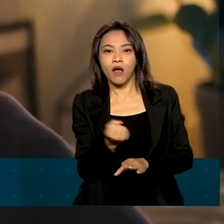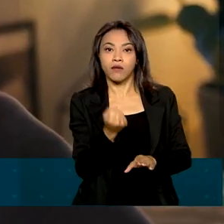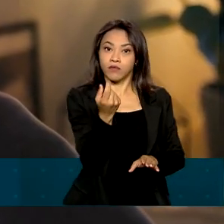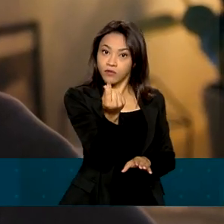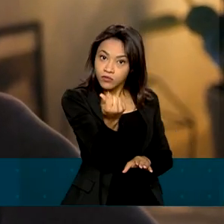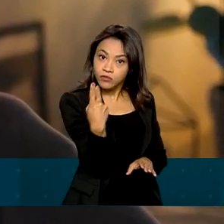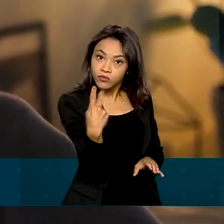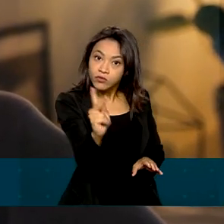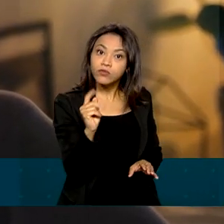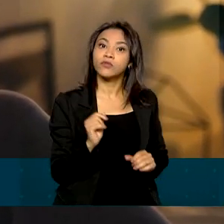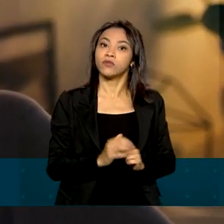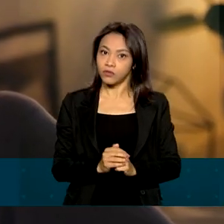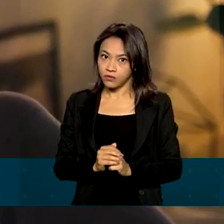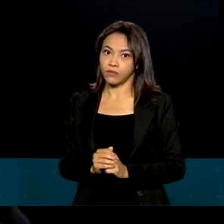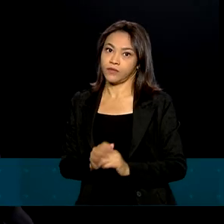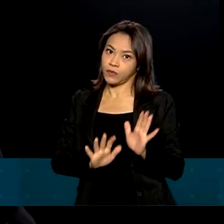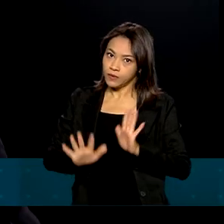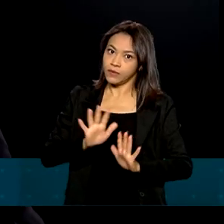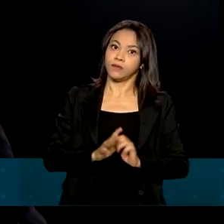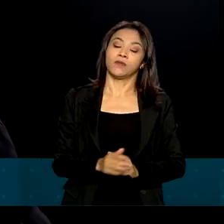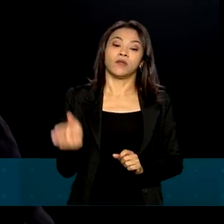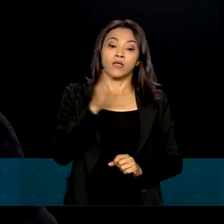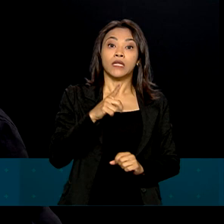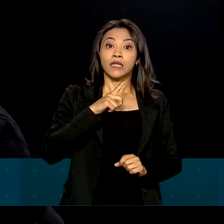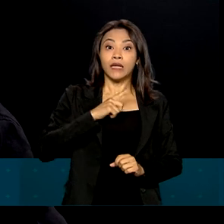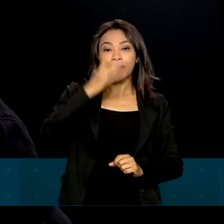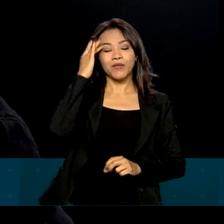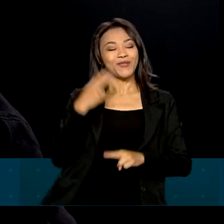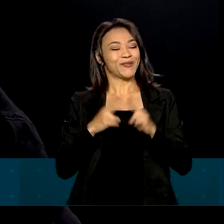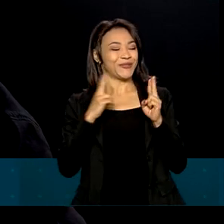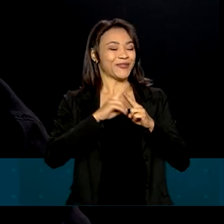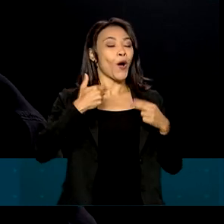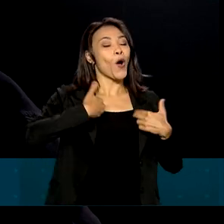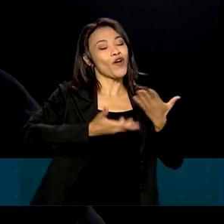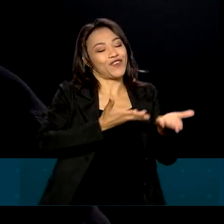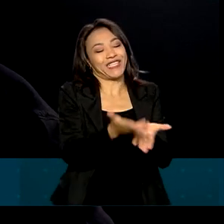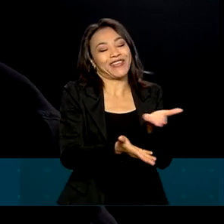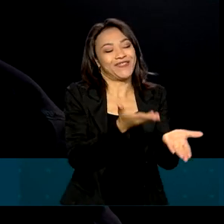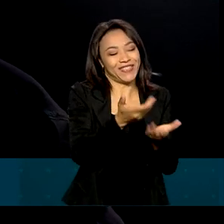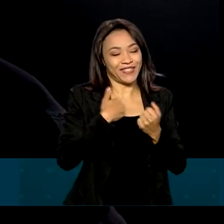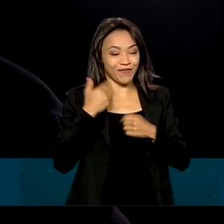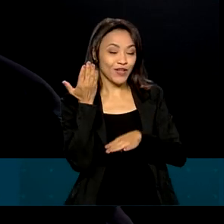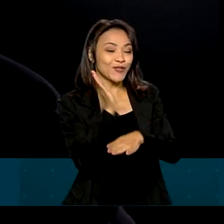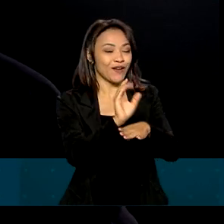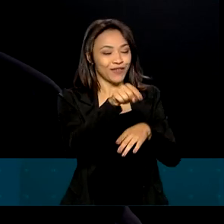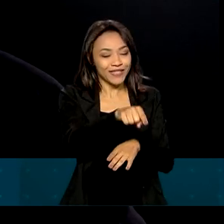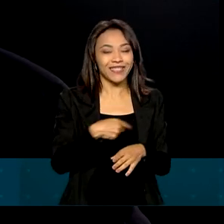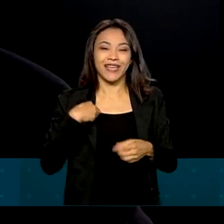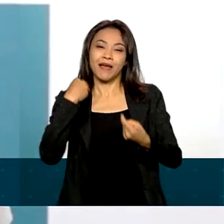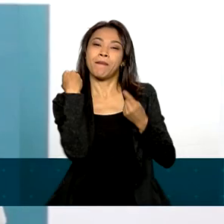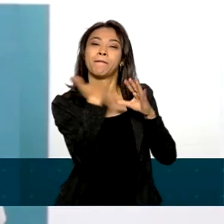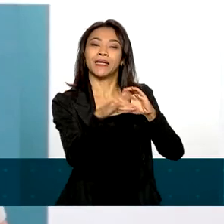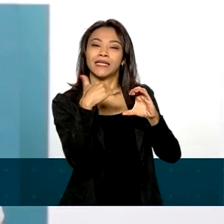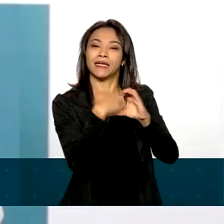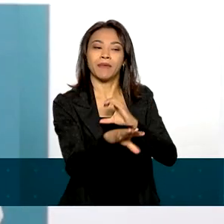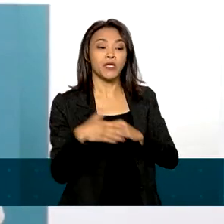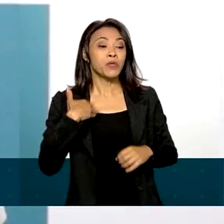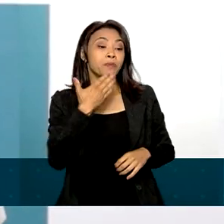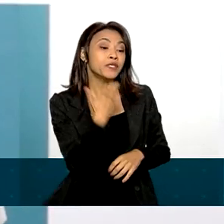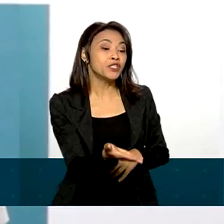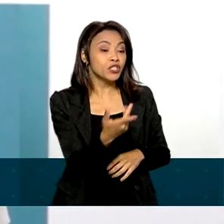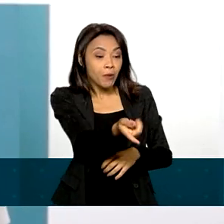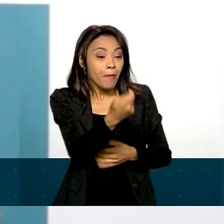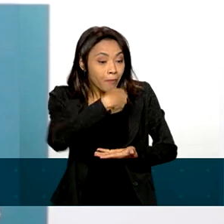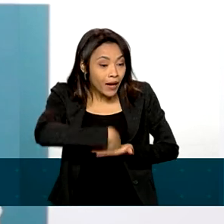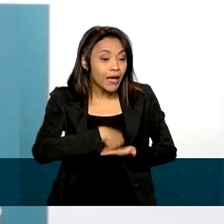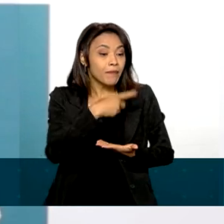dados e até invadir a sua conta bancária. Também tem golpista fingindo prestar serviço para o VC, ligando ou mandando e-mail, pedindo para você fazer